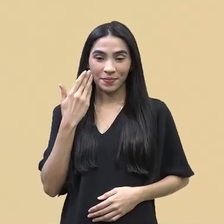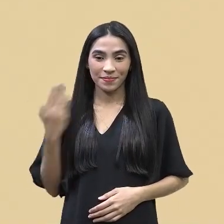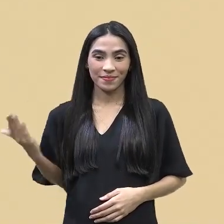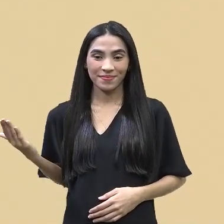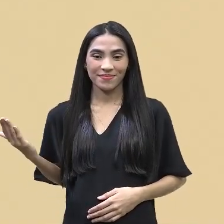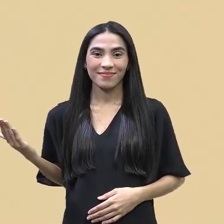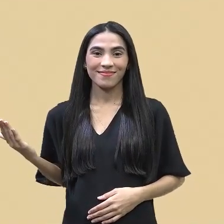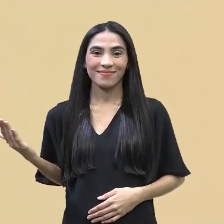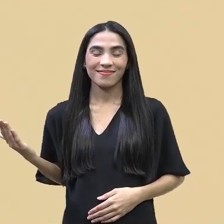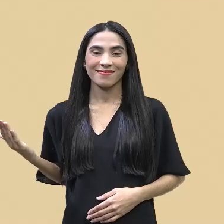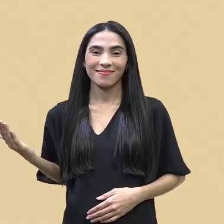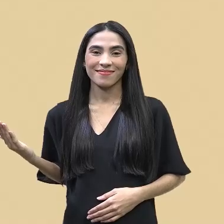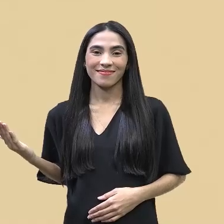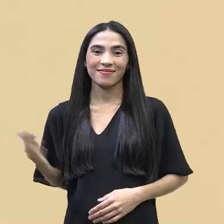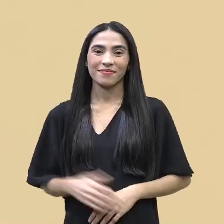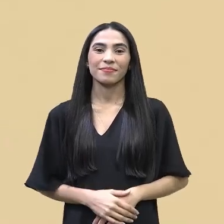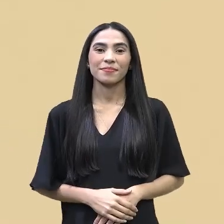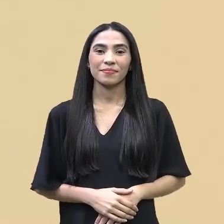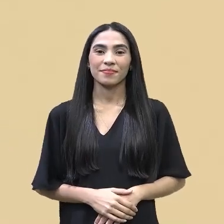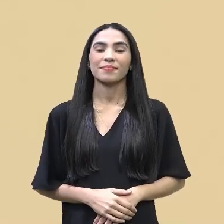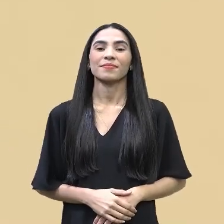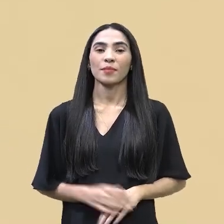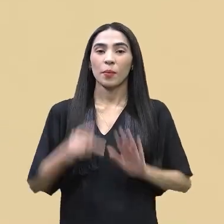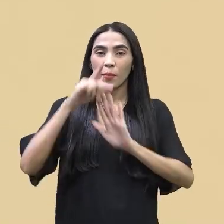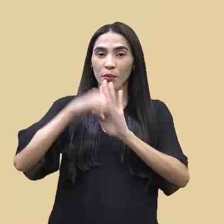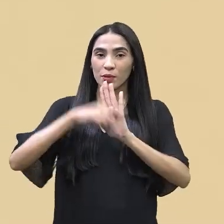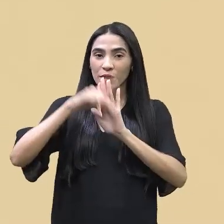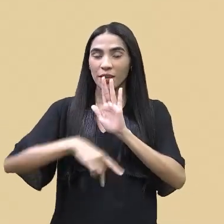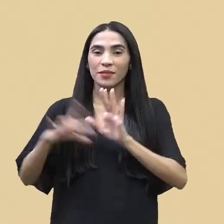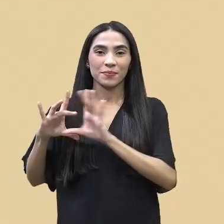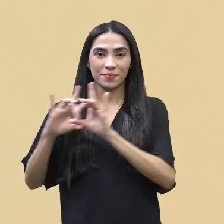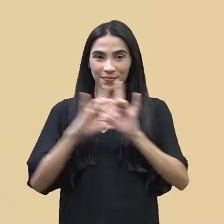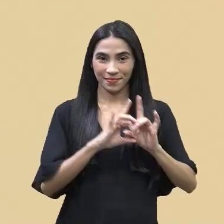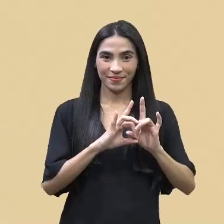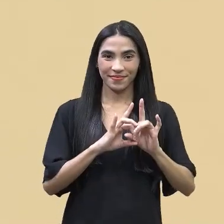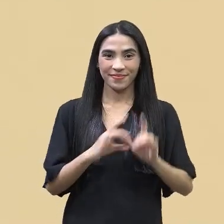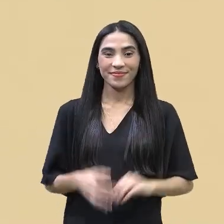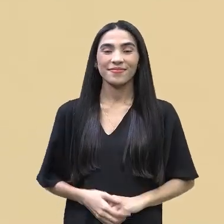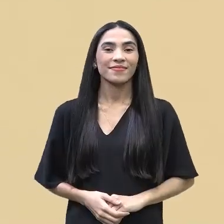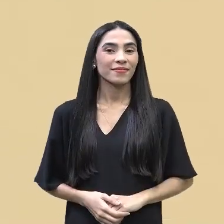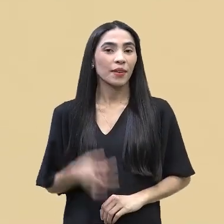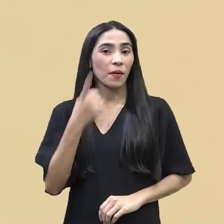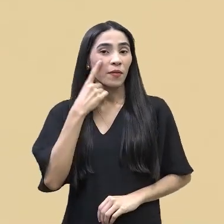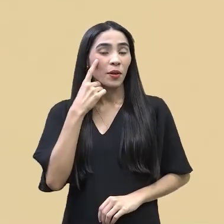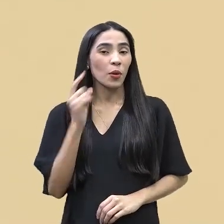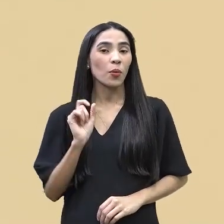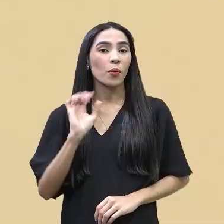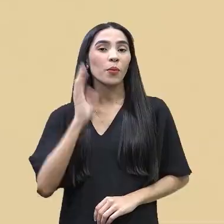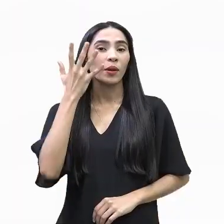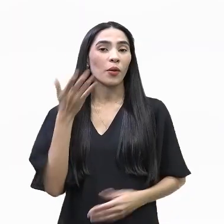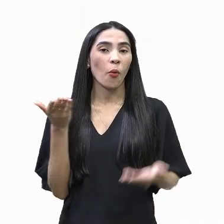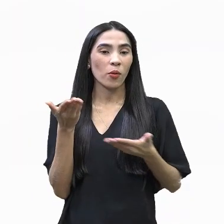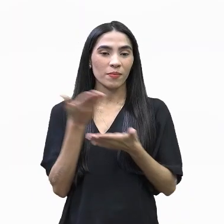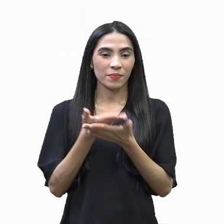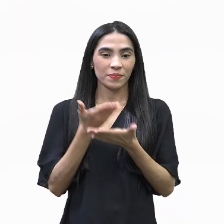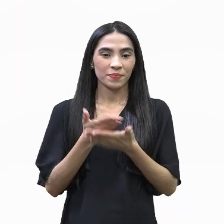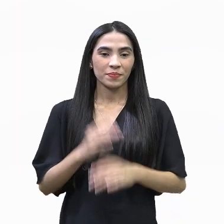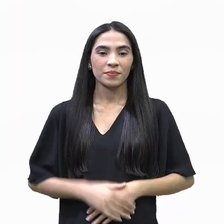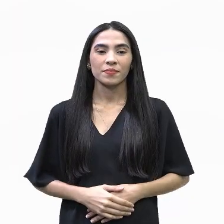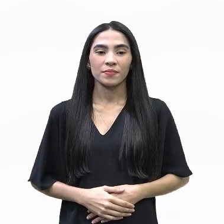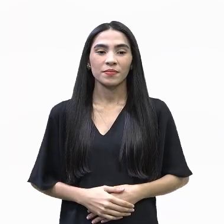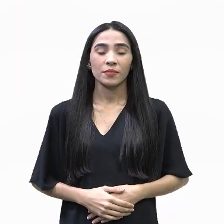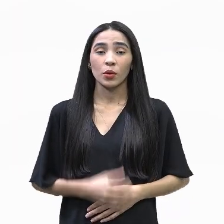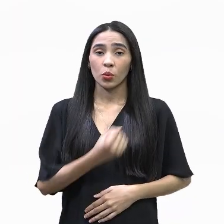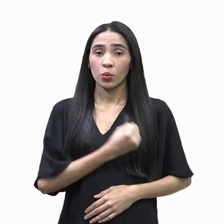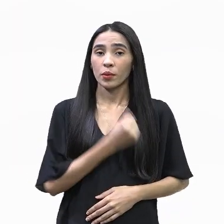Rosângelo Assis de Projetos Integradores. Vamos ver o que vai acontecer nessa aula? É a